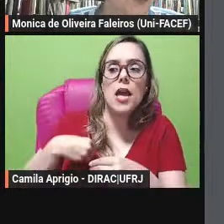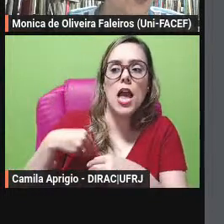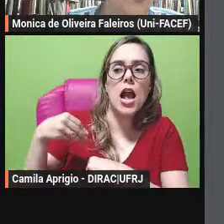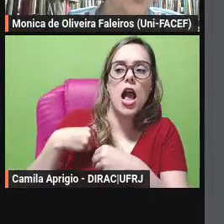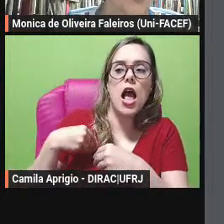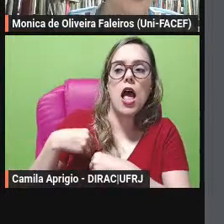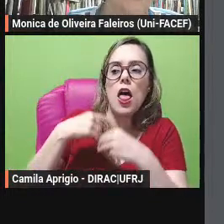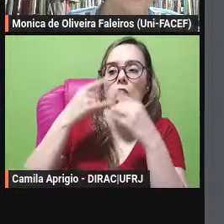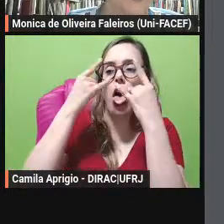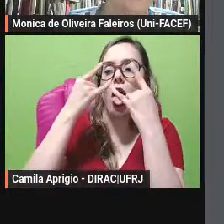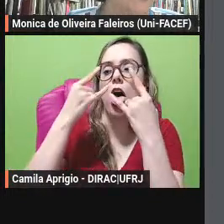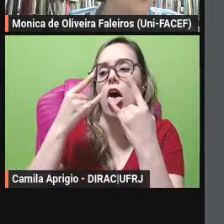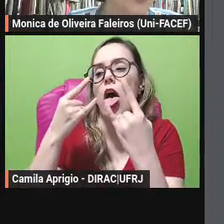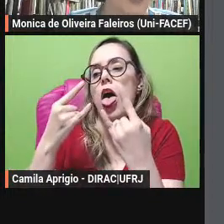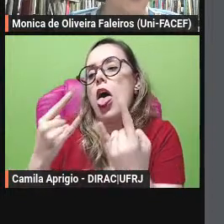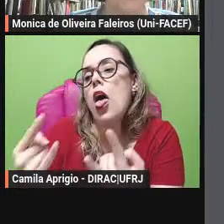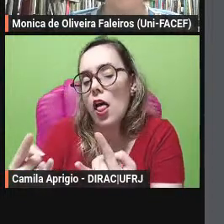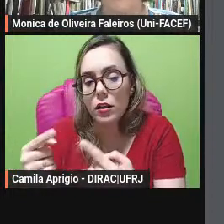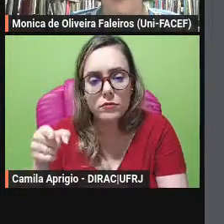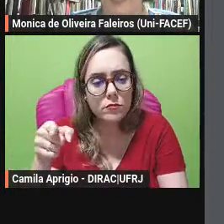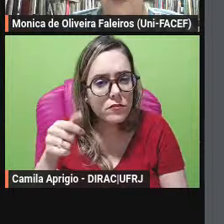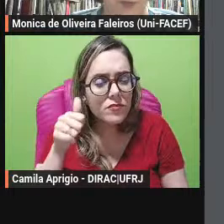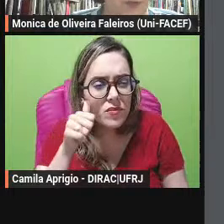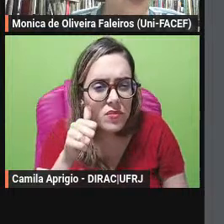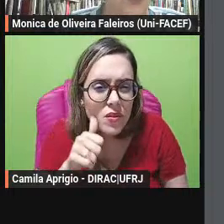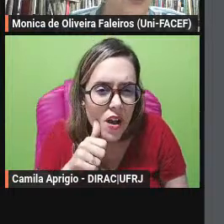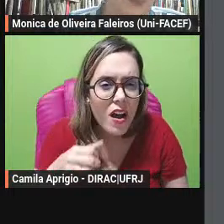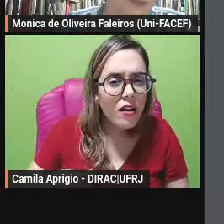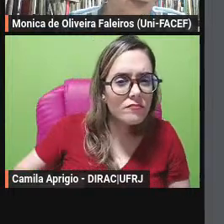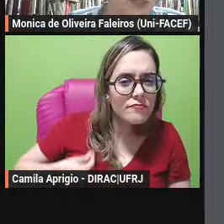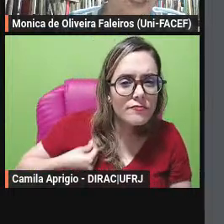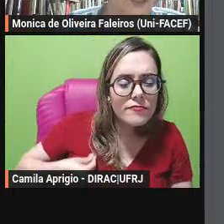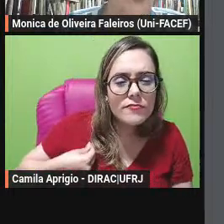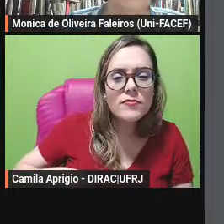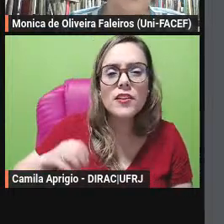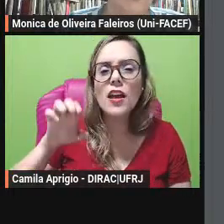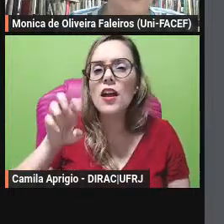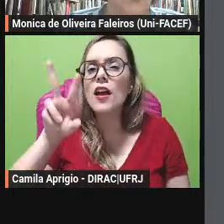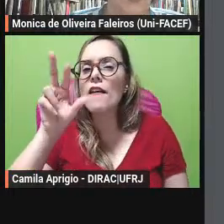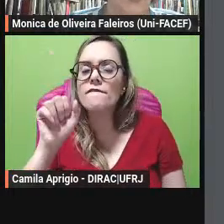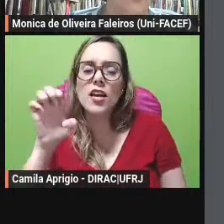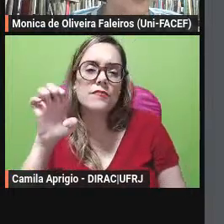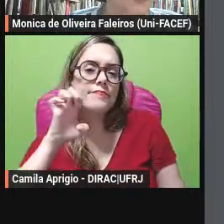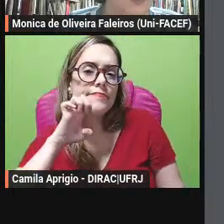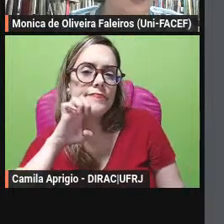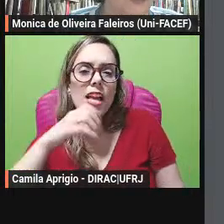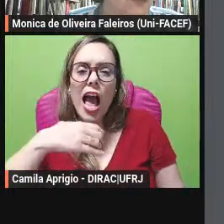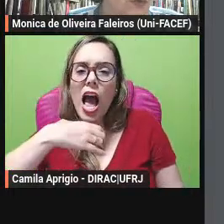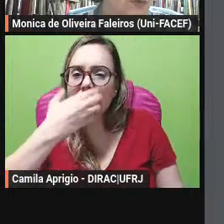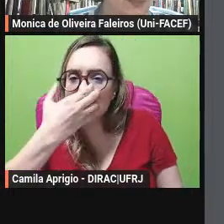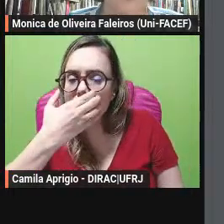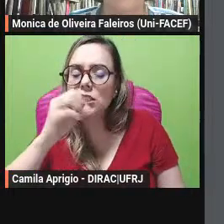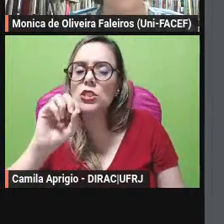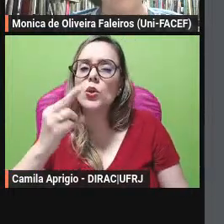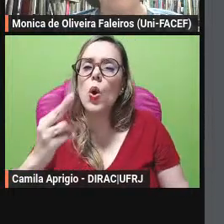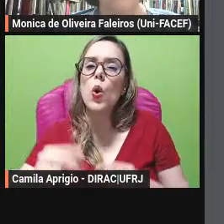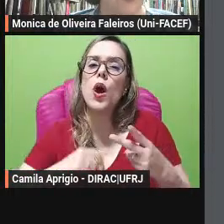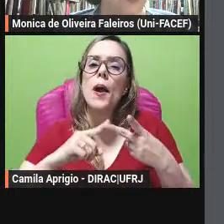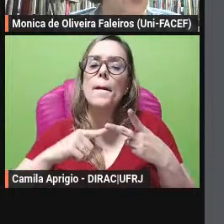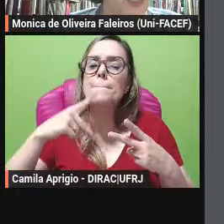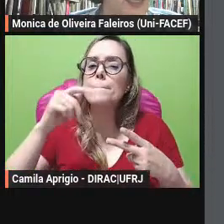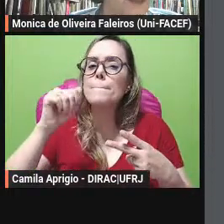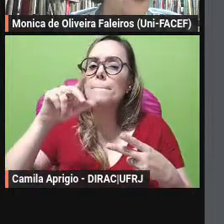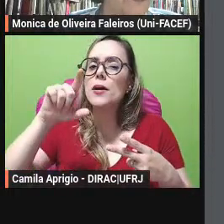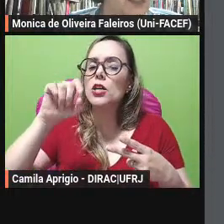lembremos-nos de que a existência da mulher de toda Eva ou de toda Pandora é uma tentação a causa da queda do homem que é